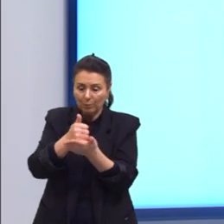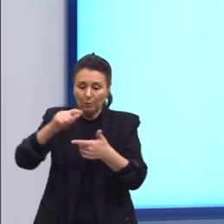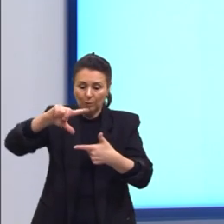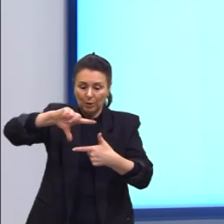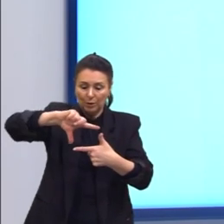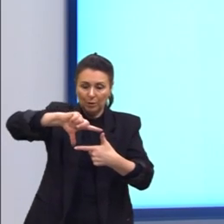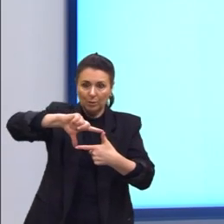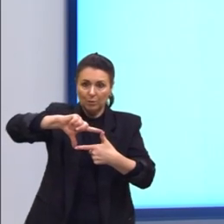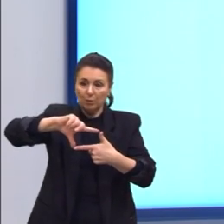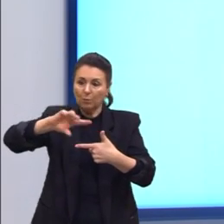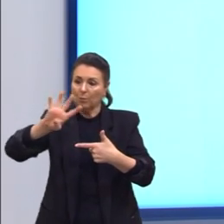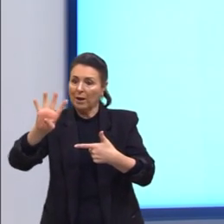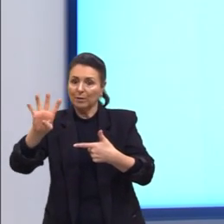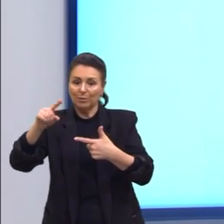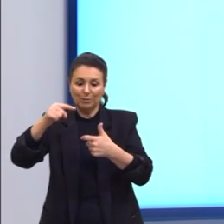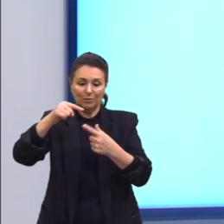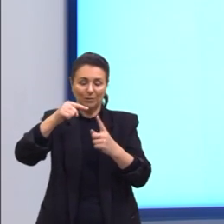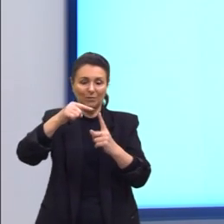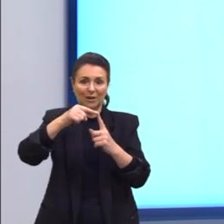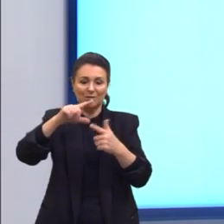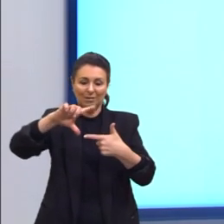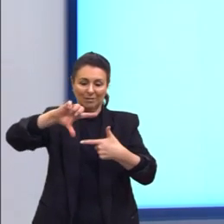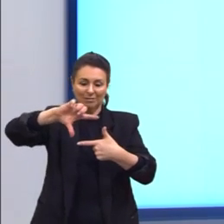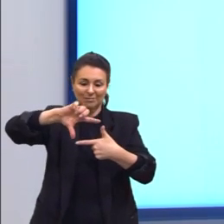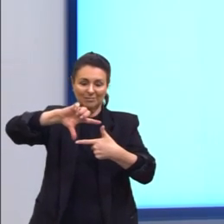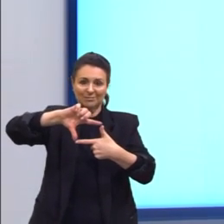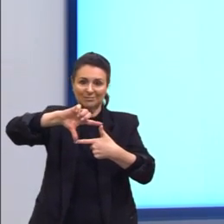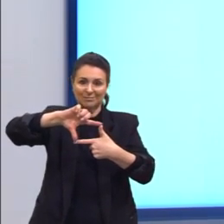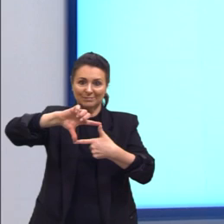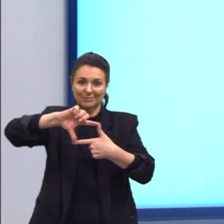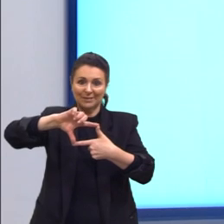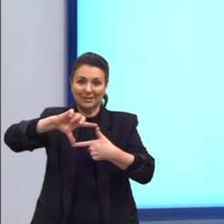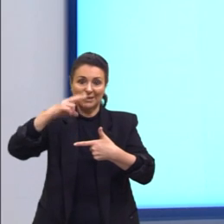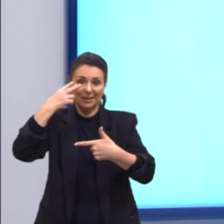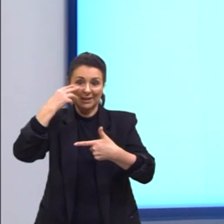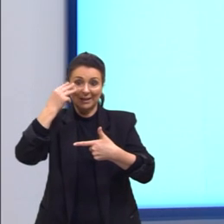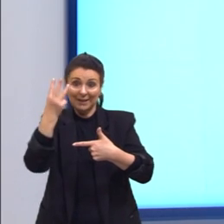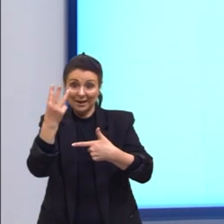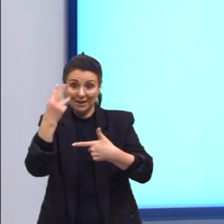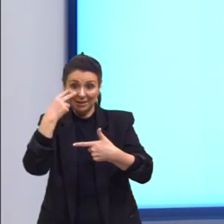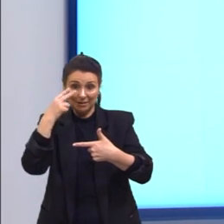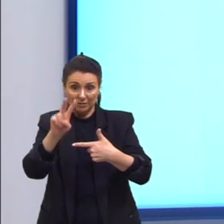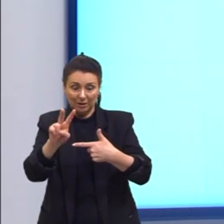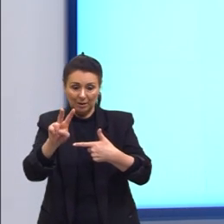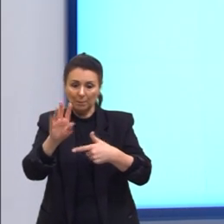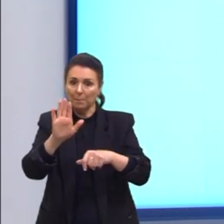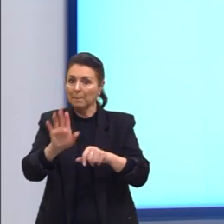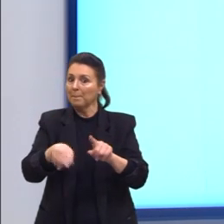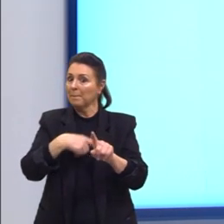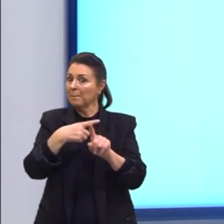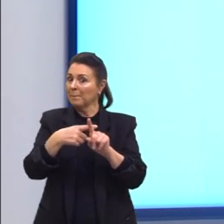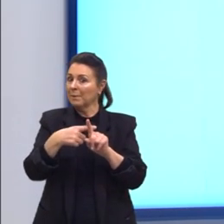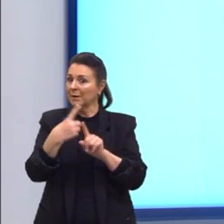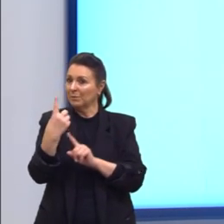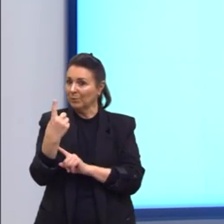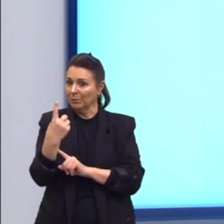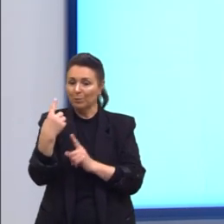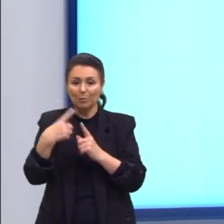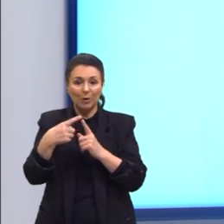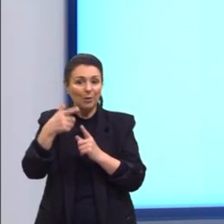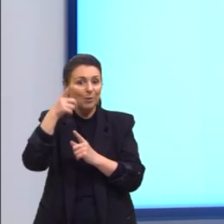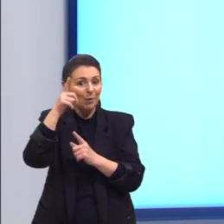quatro vértices. Três nós já enxergamos, mas um estaria lá embaixo, nós não conseguimos